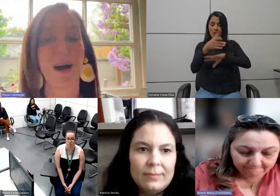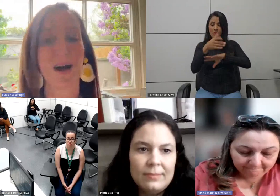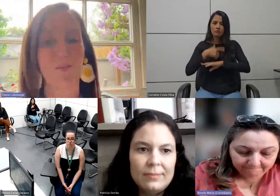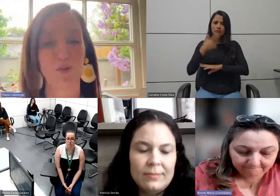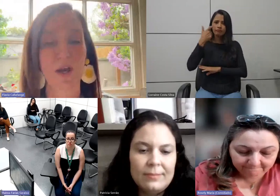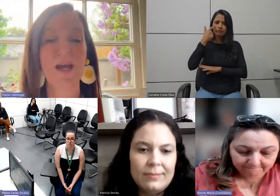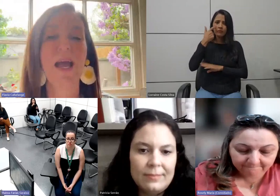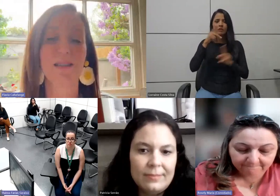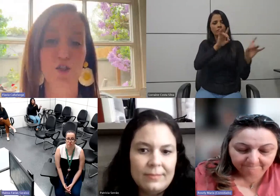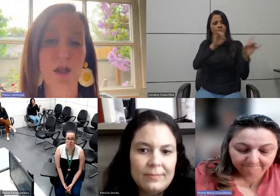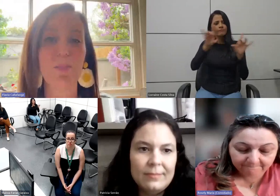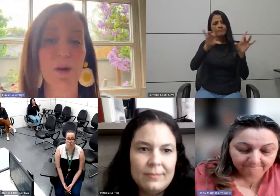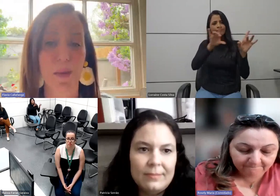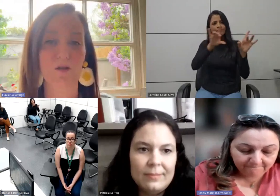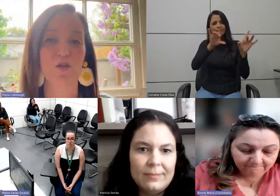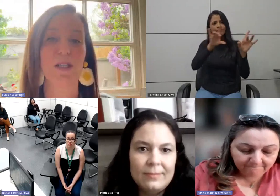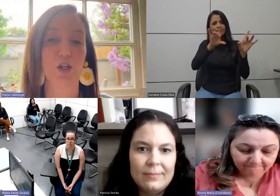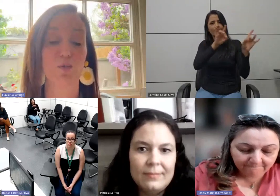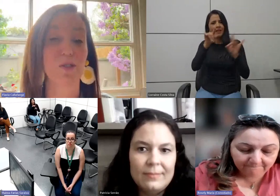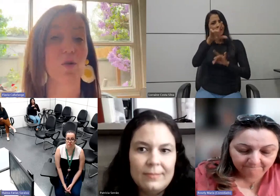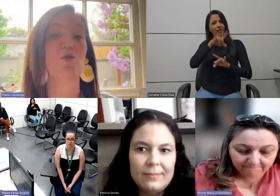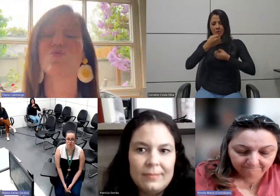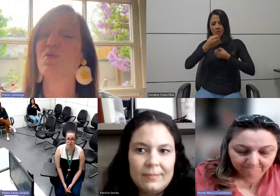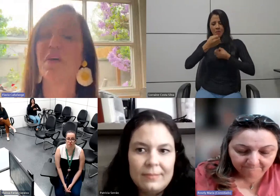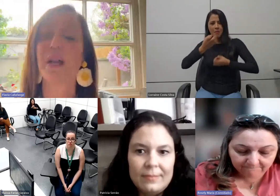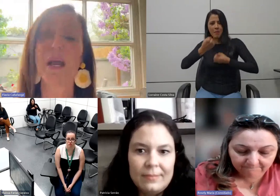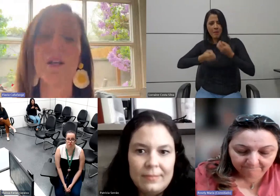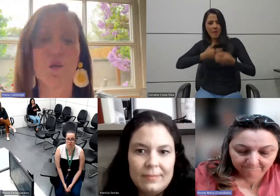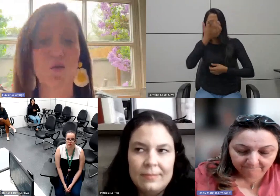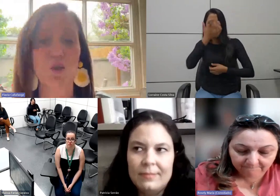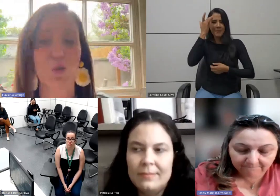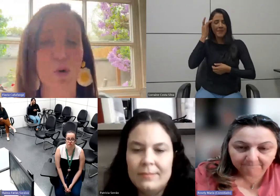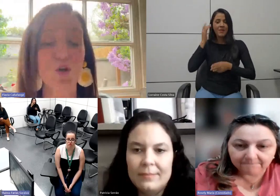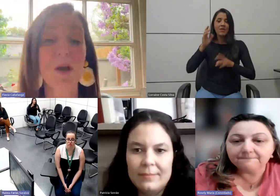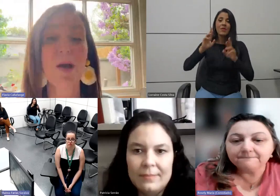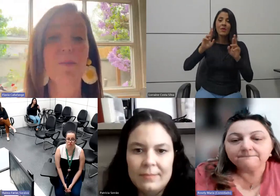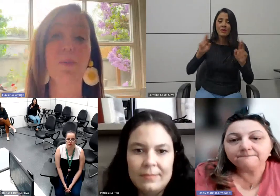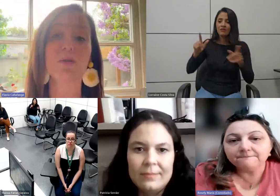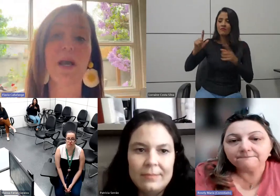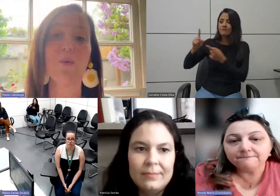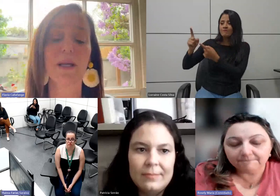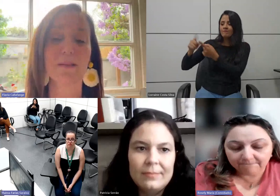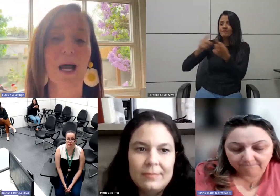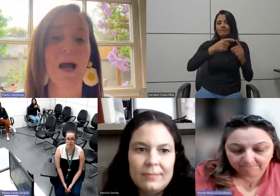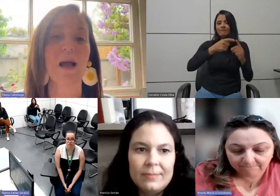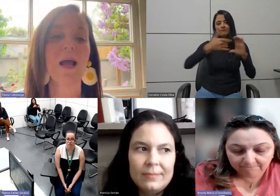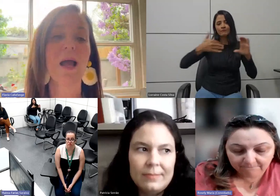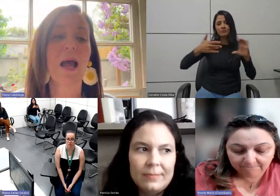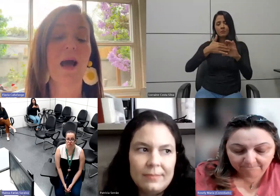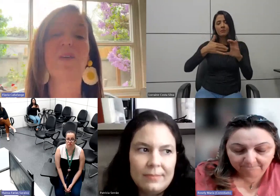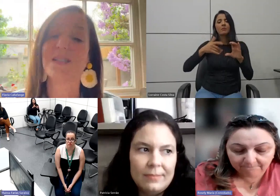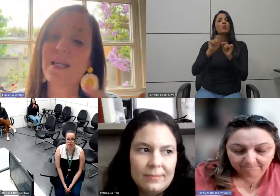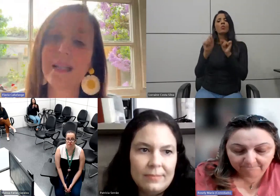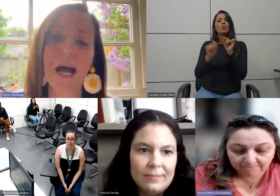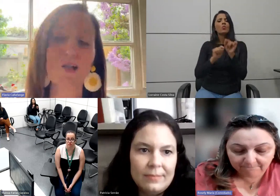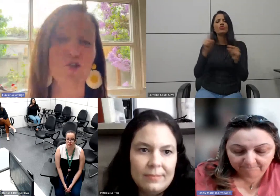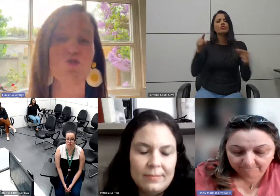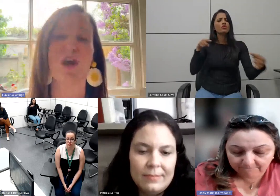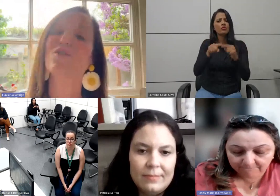compartilhamos os depoimentos dessas pessoas com diferentes condições, para poder aumentar a